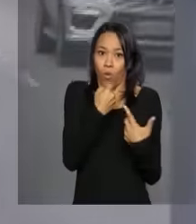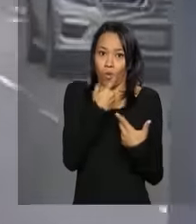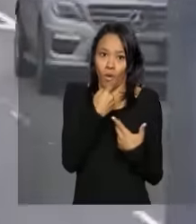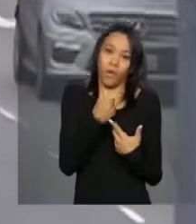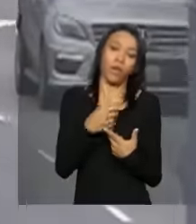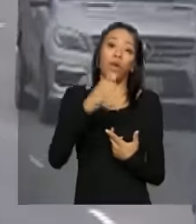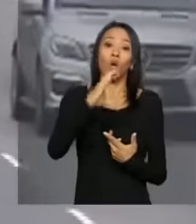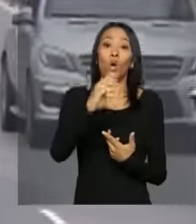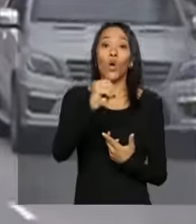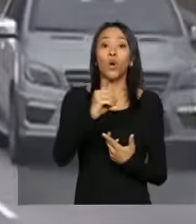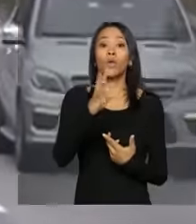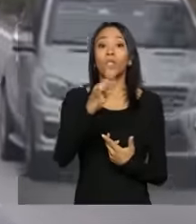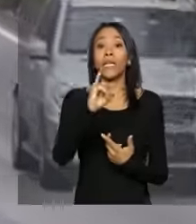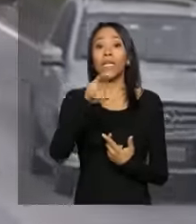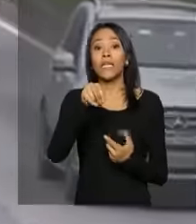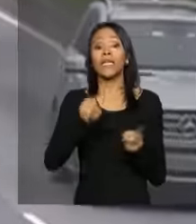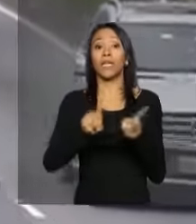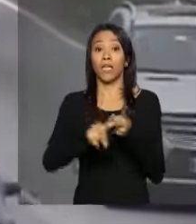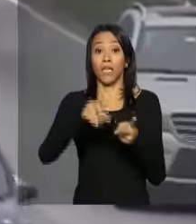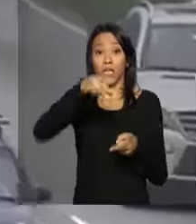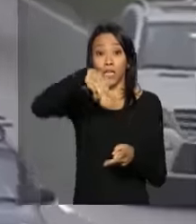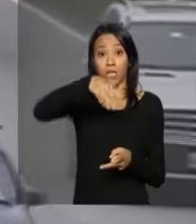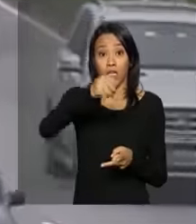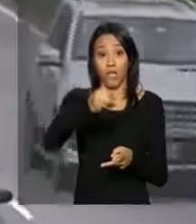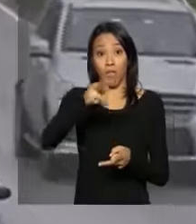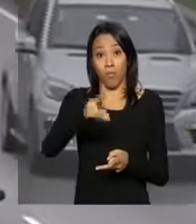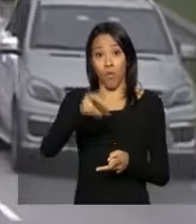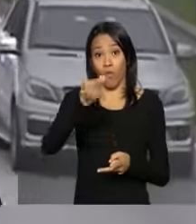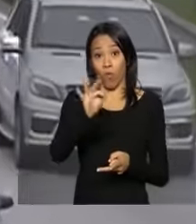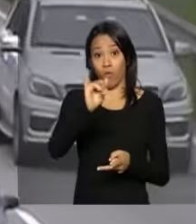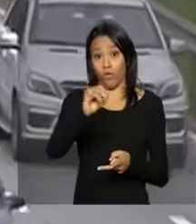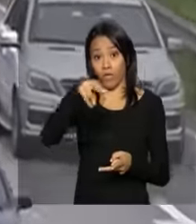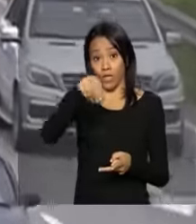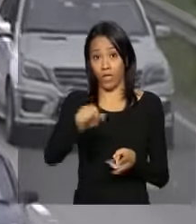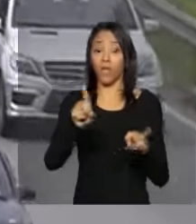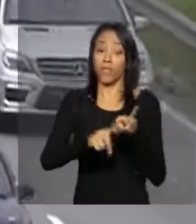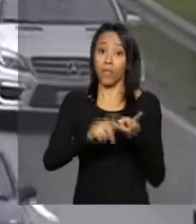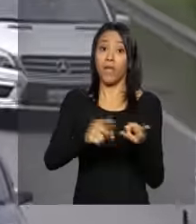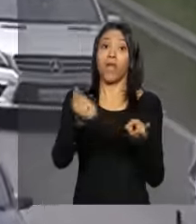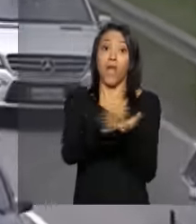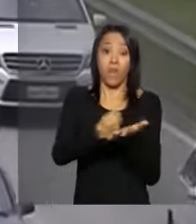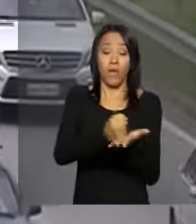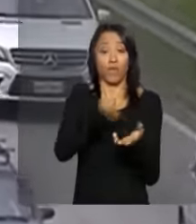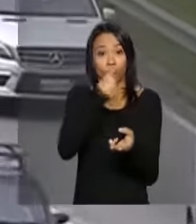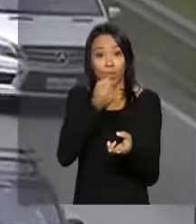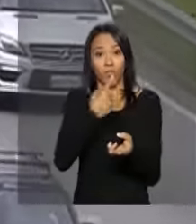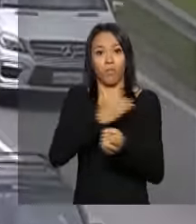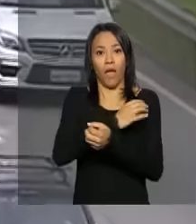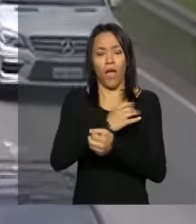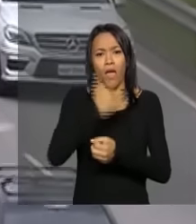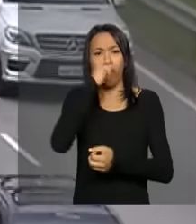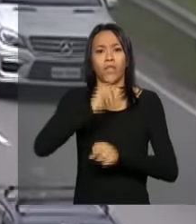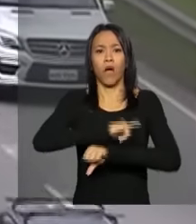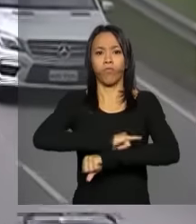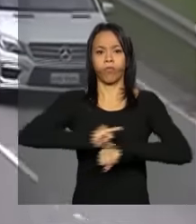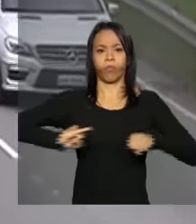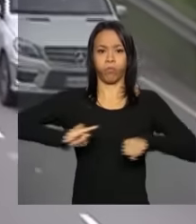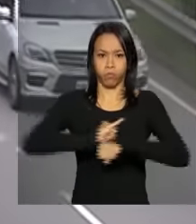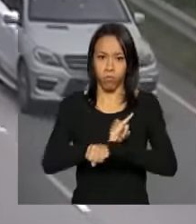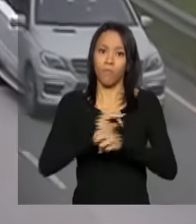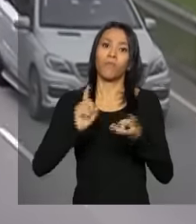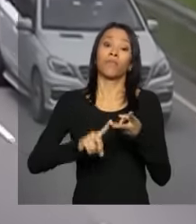codeína e morfina, além de remédios utilizados no tratamento contra a obesidade, feitos à base de anfetaminas, como